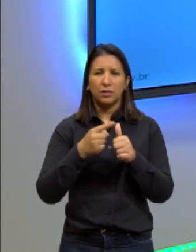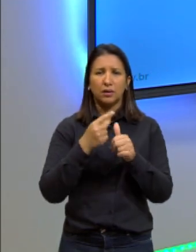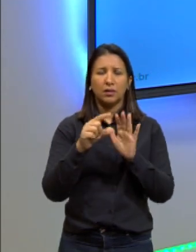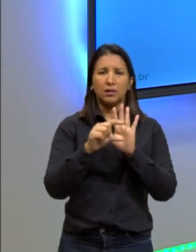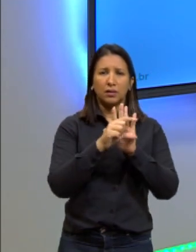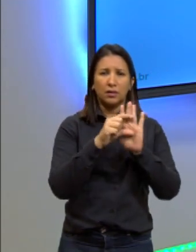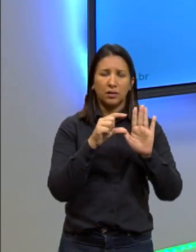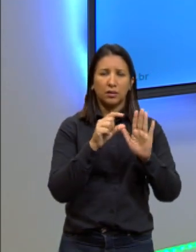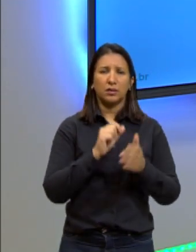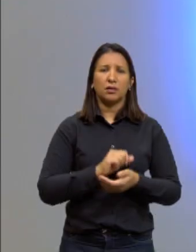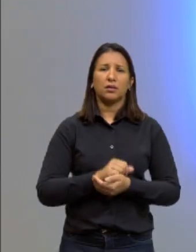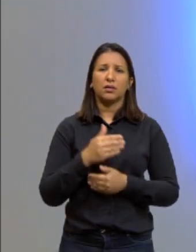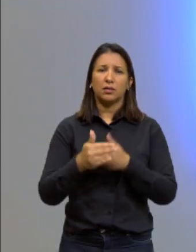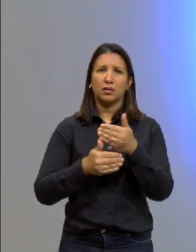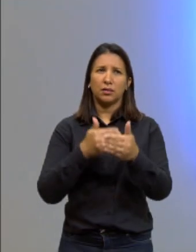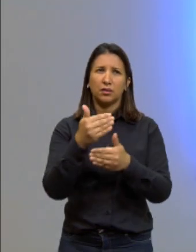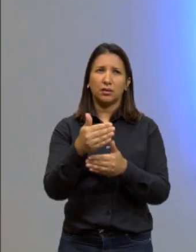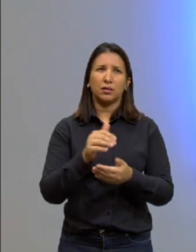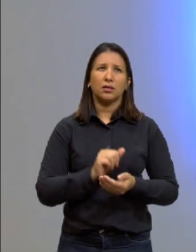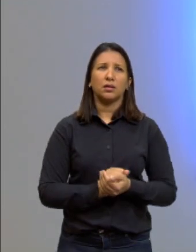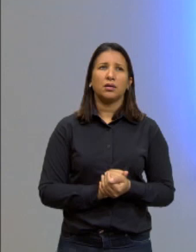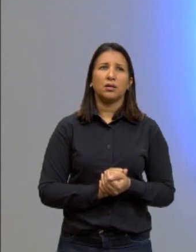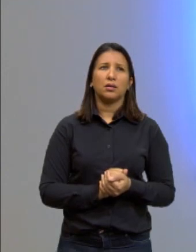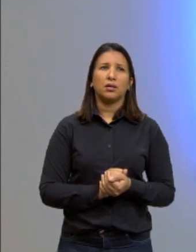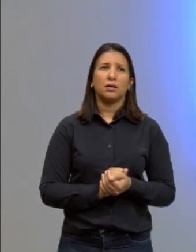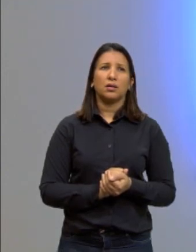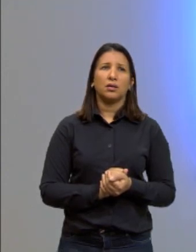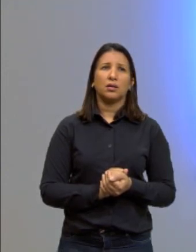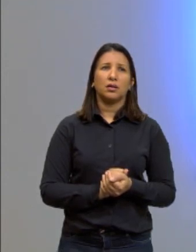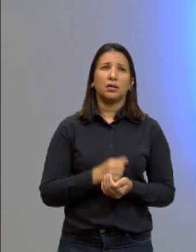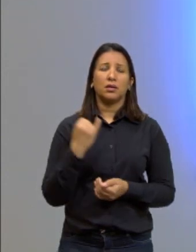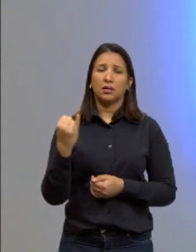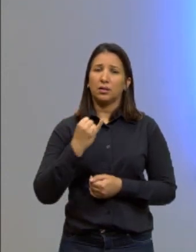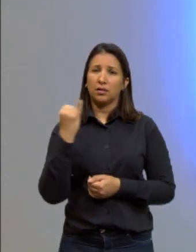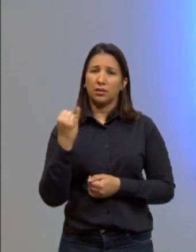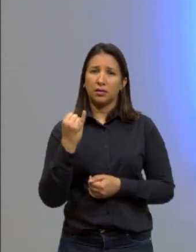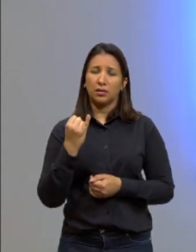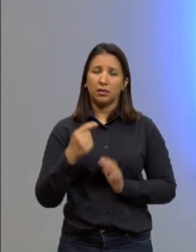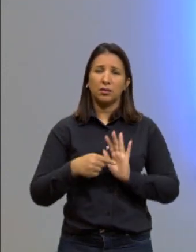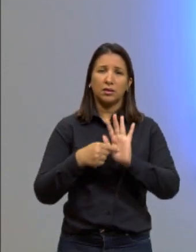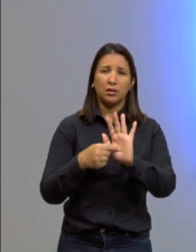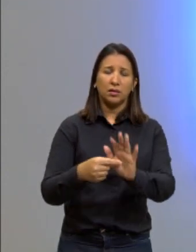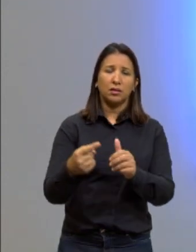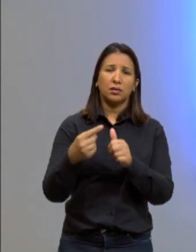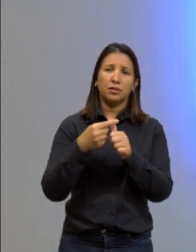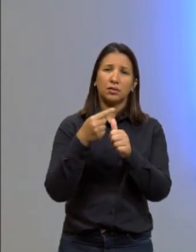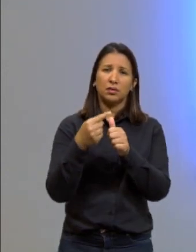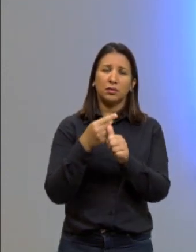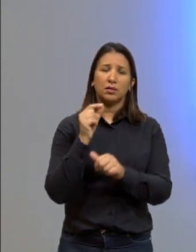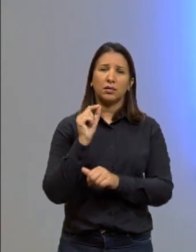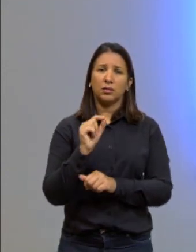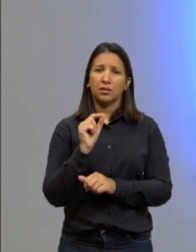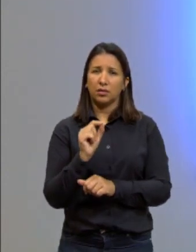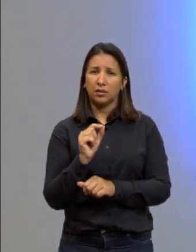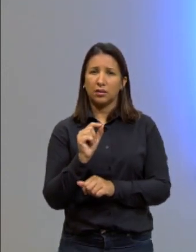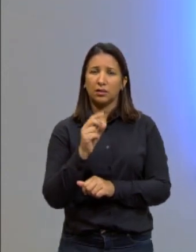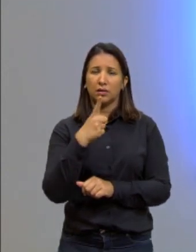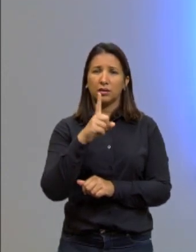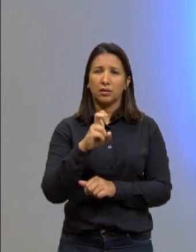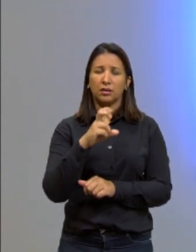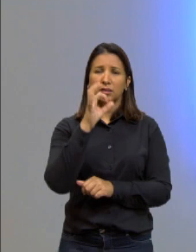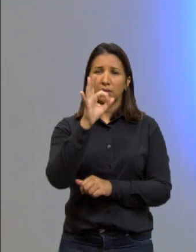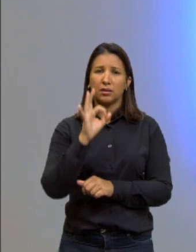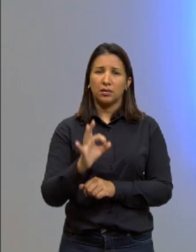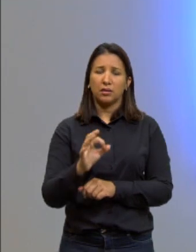parágrafo do desenvolvimento? É relevante abordar, primeiramente, que 15%